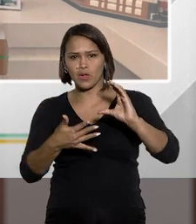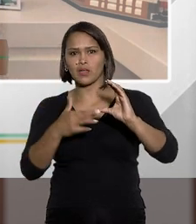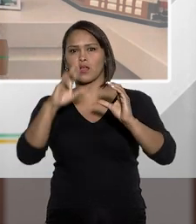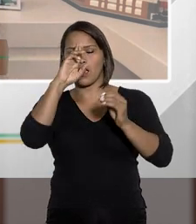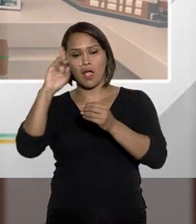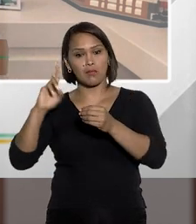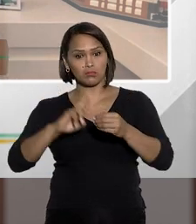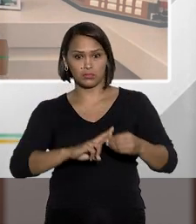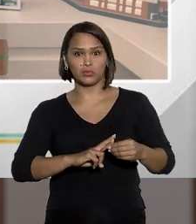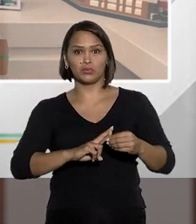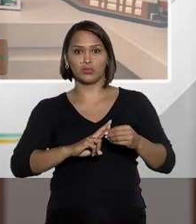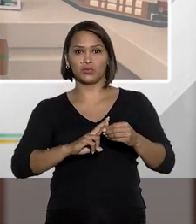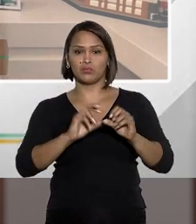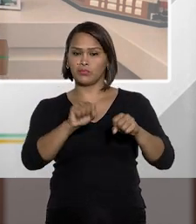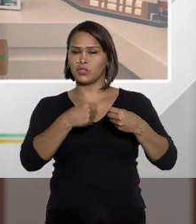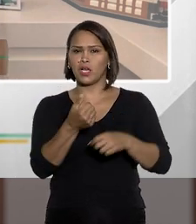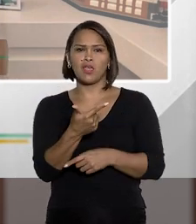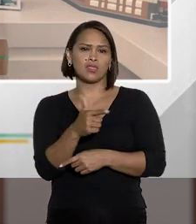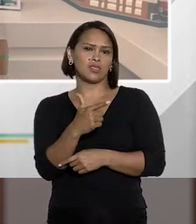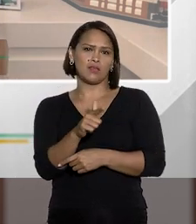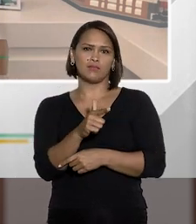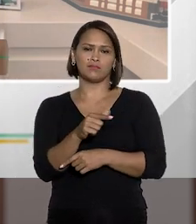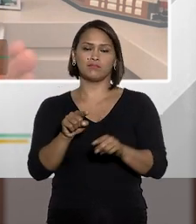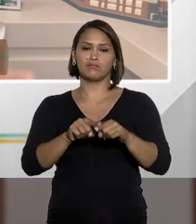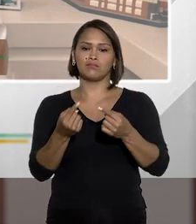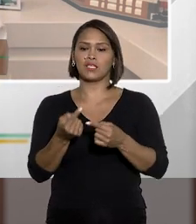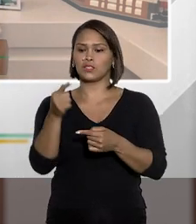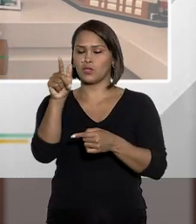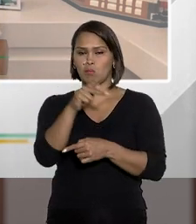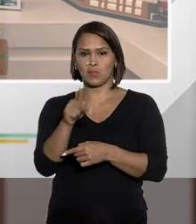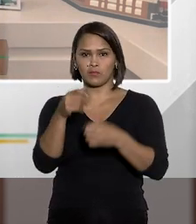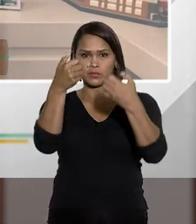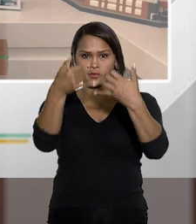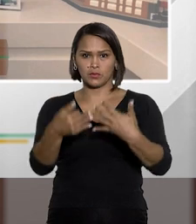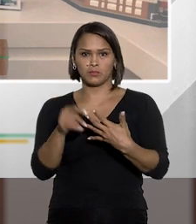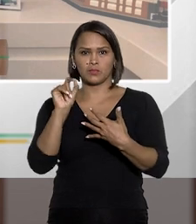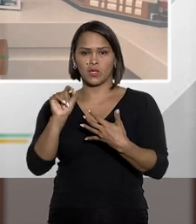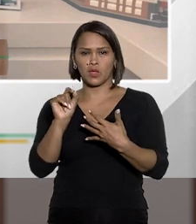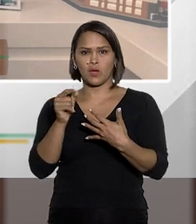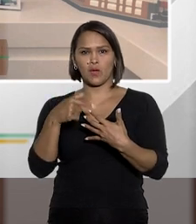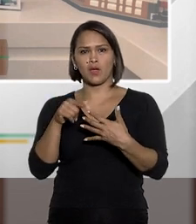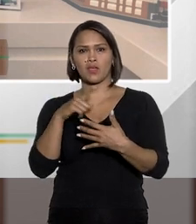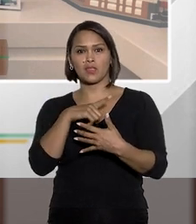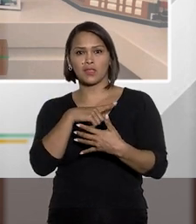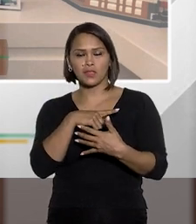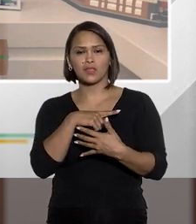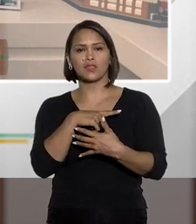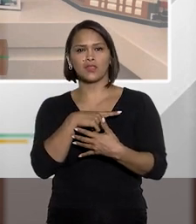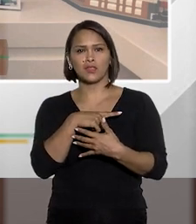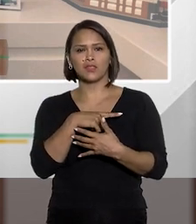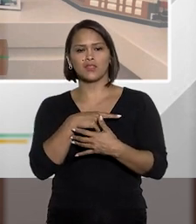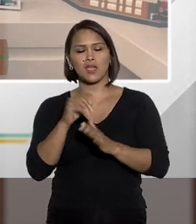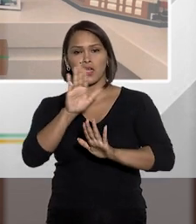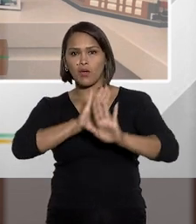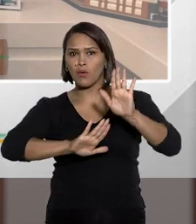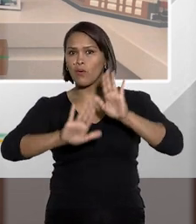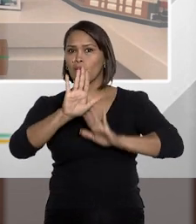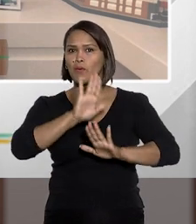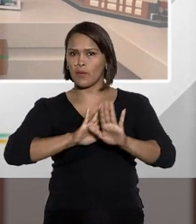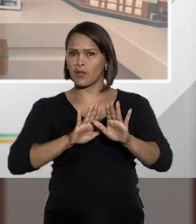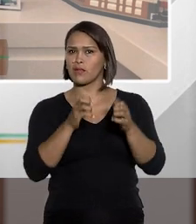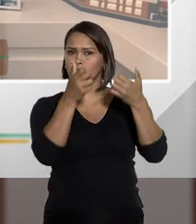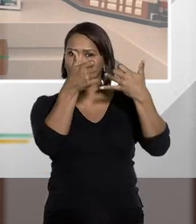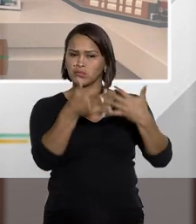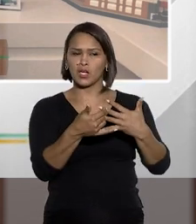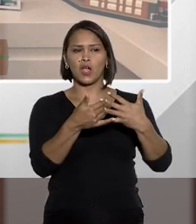caracteriza abuso de autoridade? Certamente que não. Só que, como o Rogério bem colocou, Fátima, a gente tem que ter muito